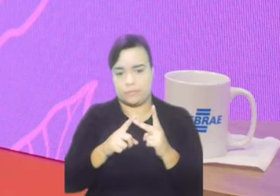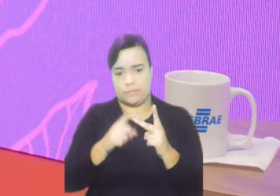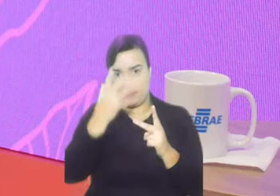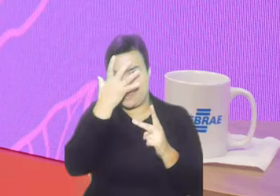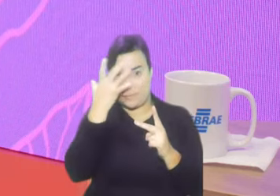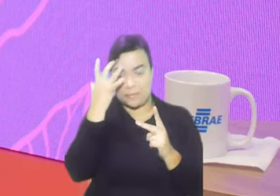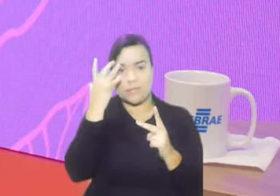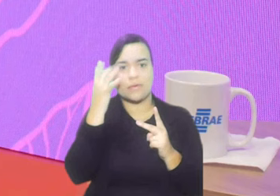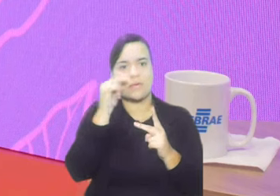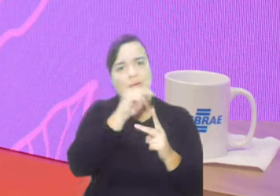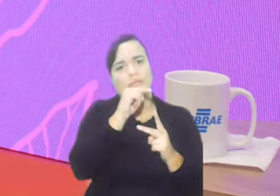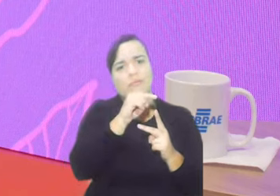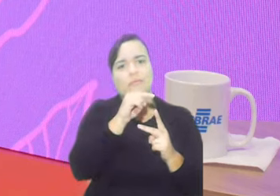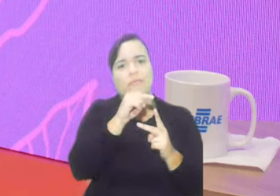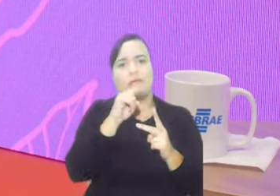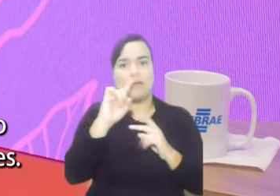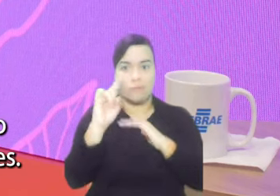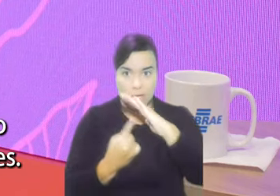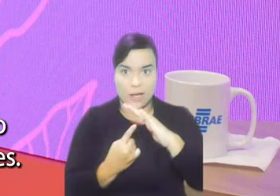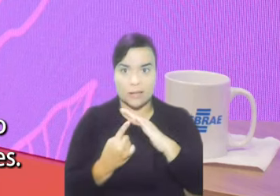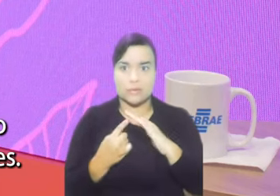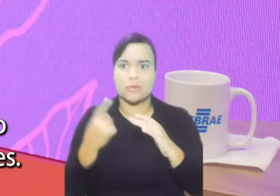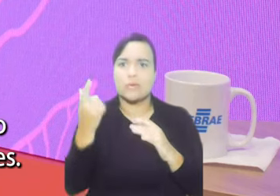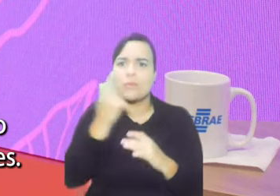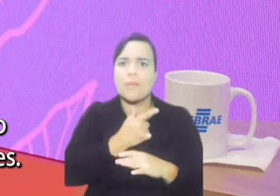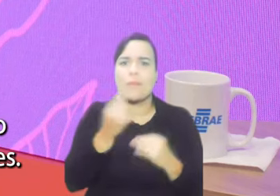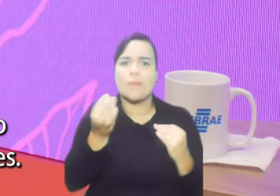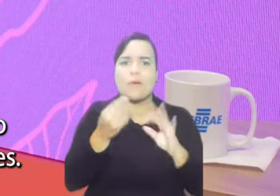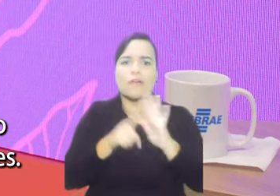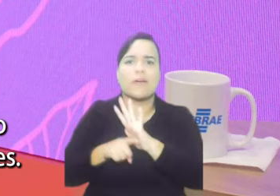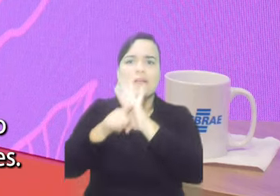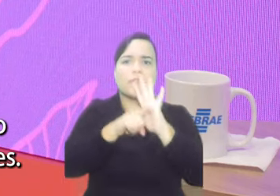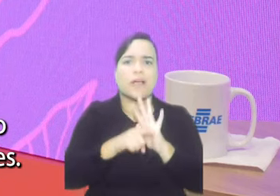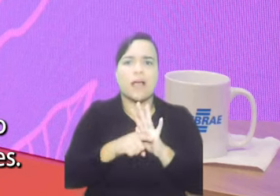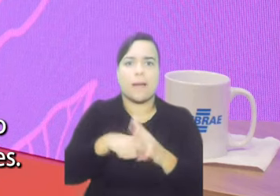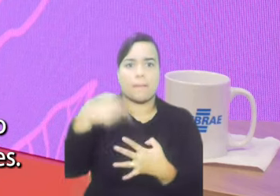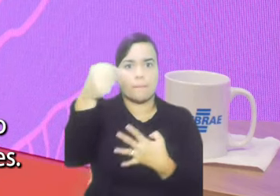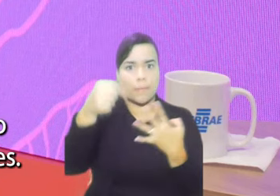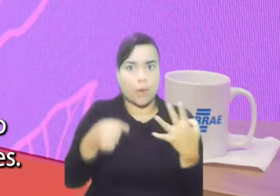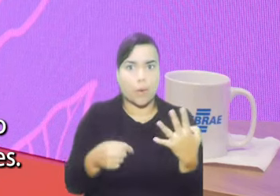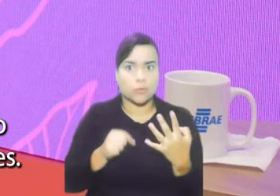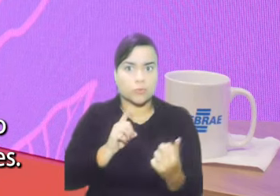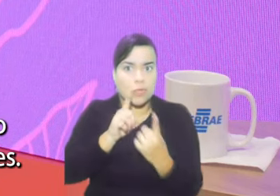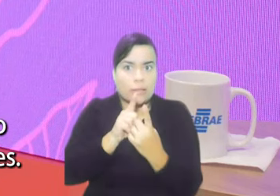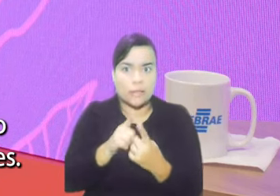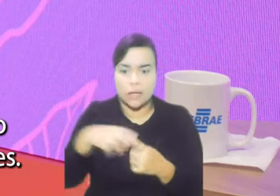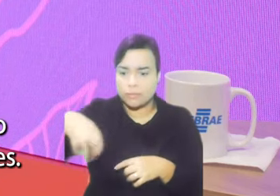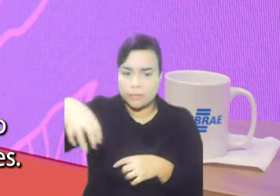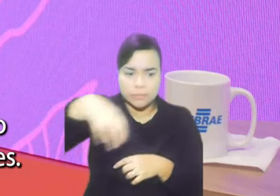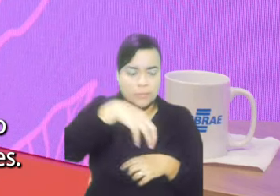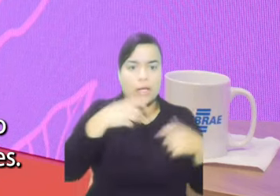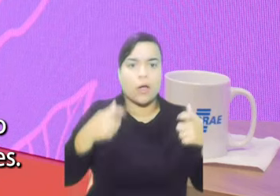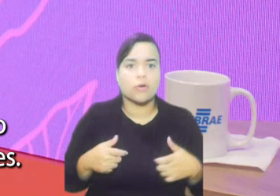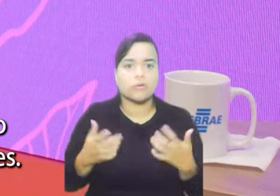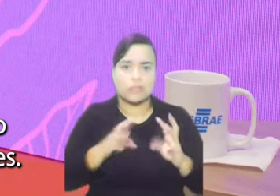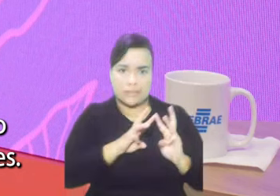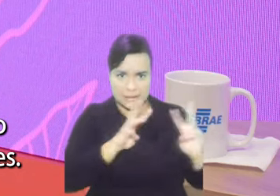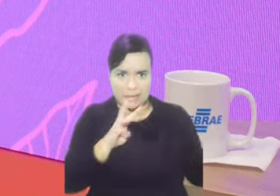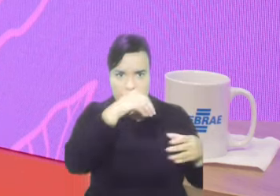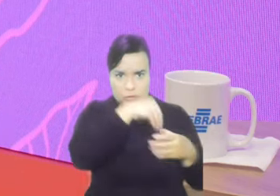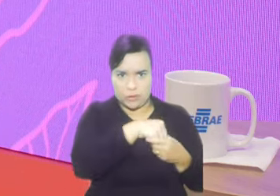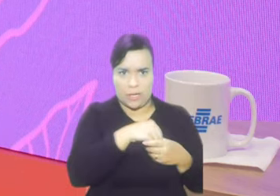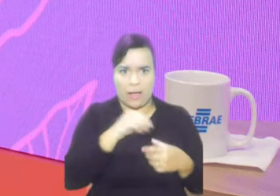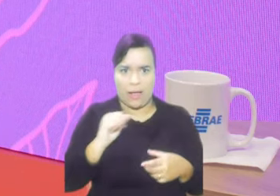quais são os pontos de atendimento? Você comentou comigo que dentro do site da Acnur, né, tem algumas